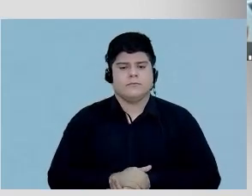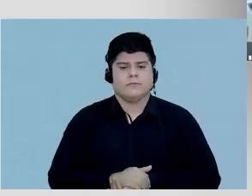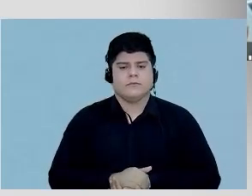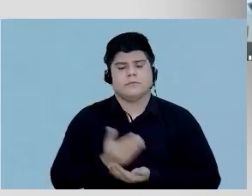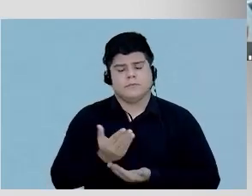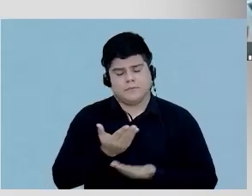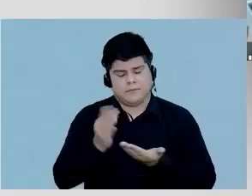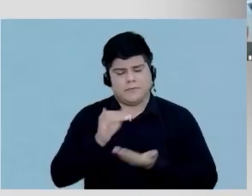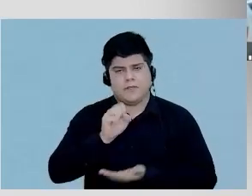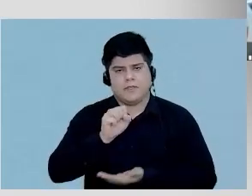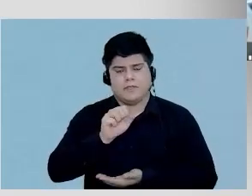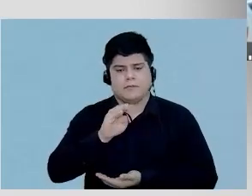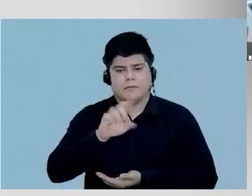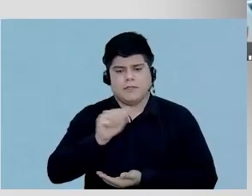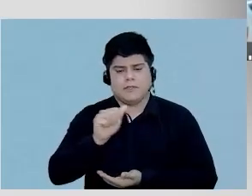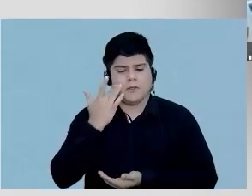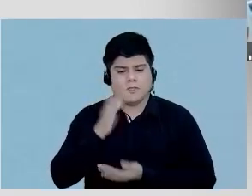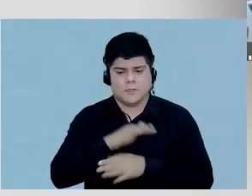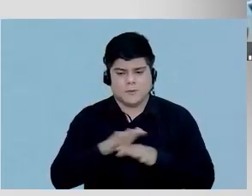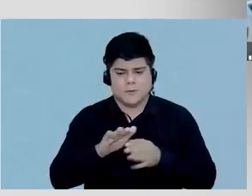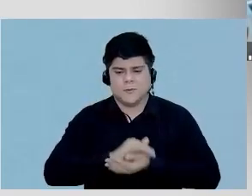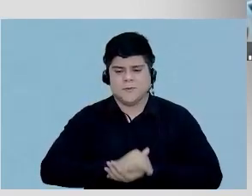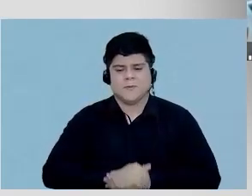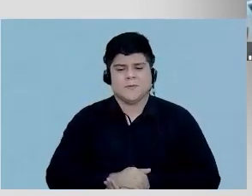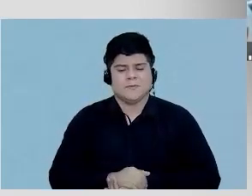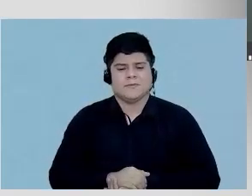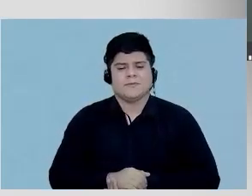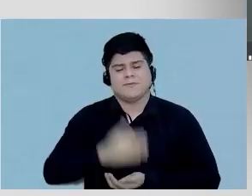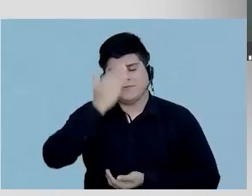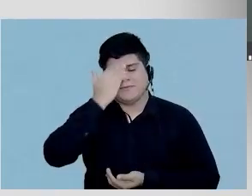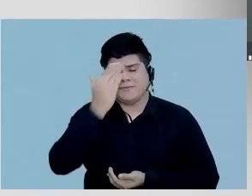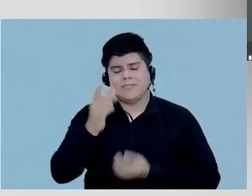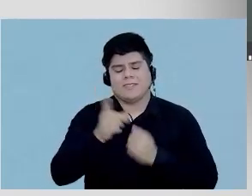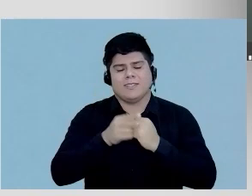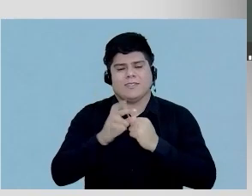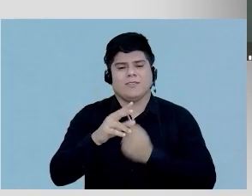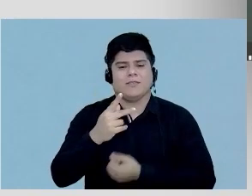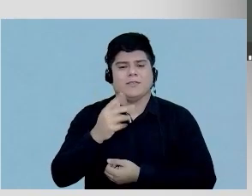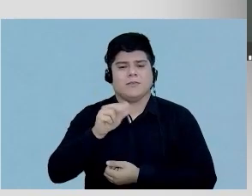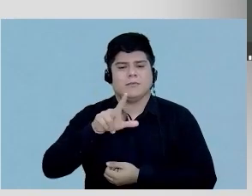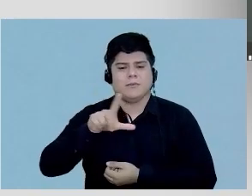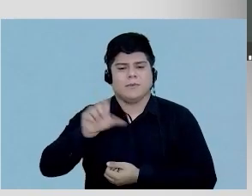Isabela, eu acho que é isso, não é minha coisa. Obrigada, Dr. Paulo.